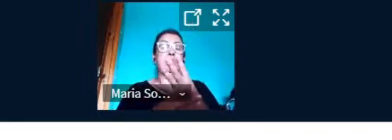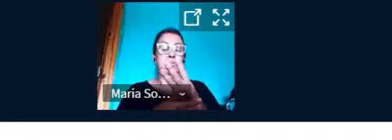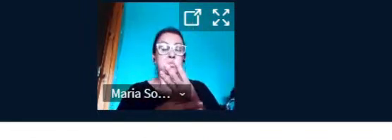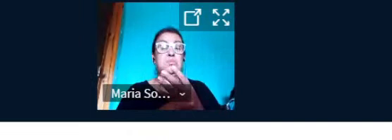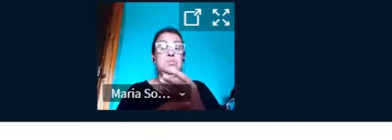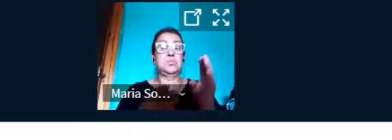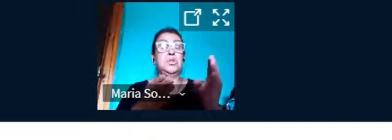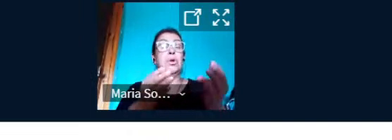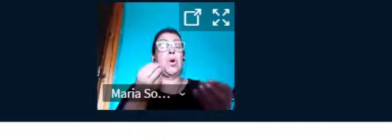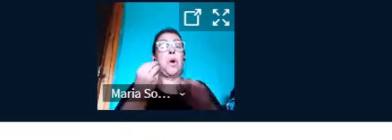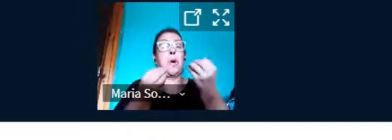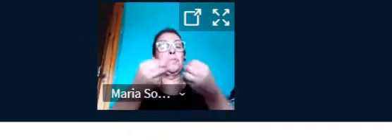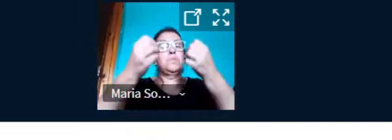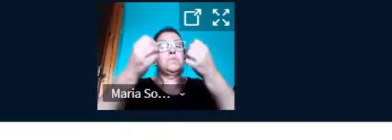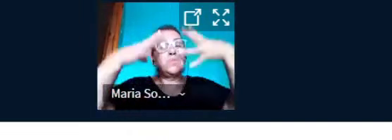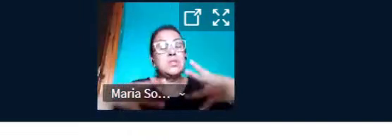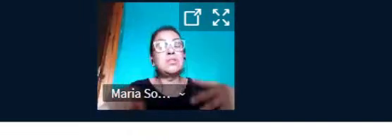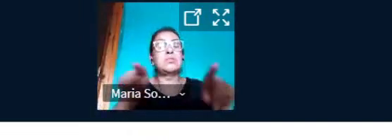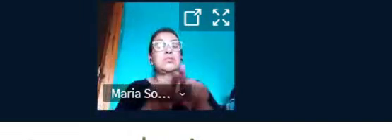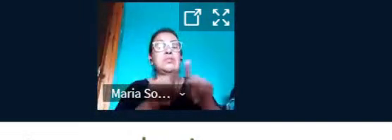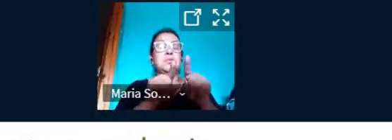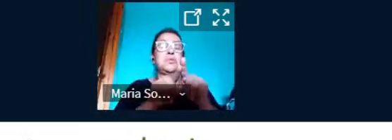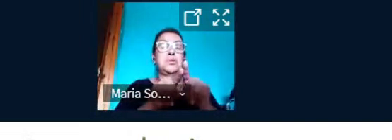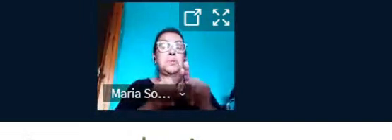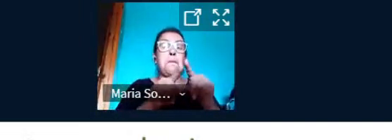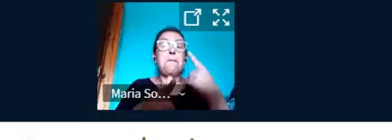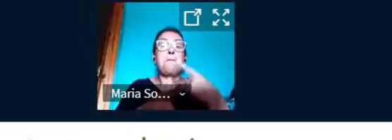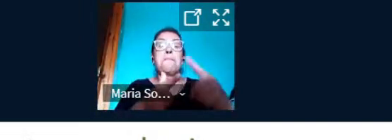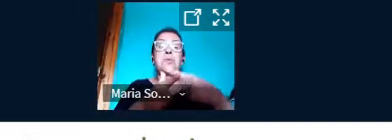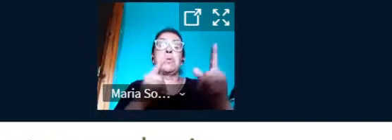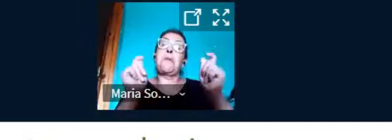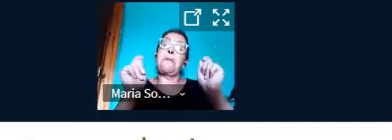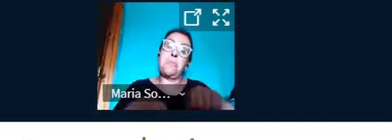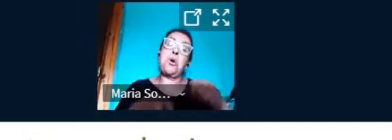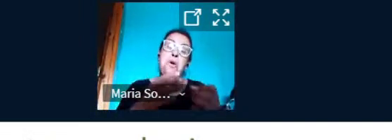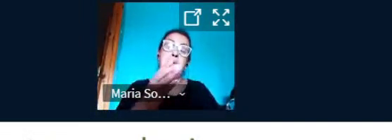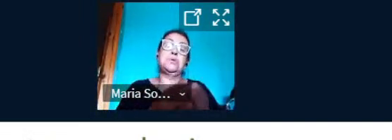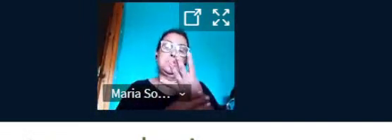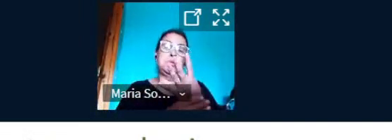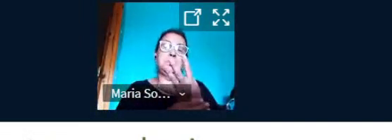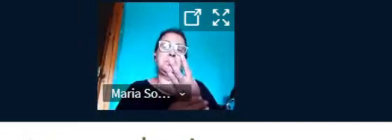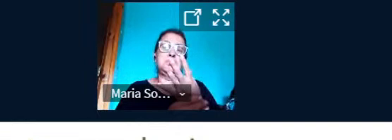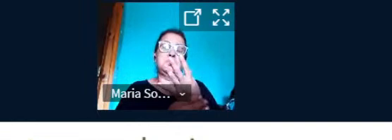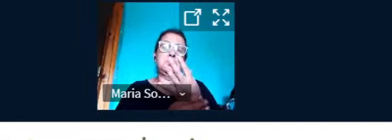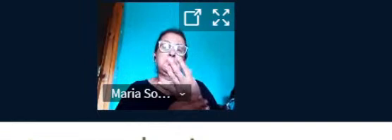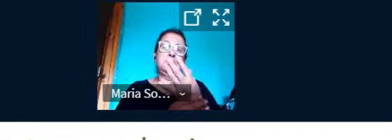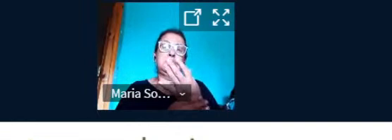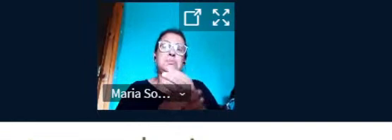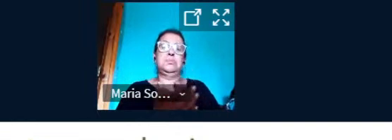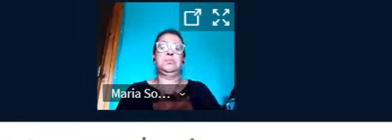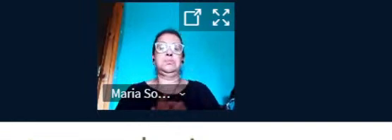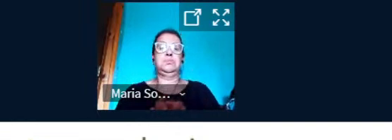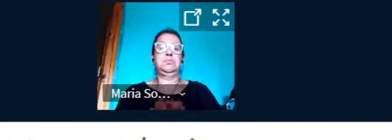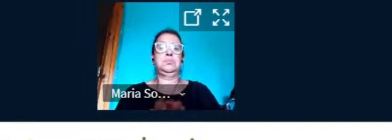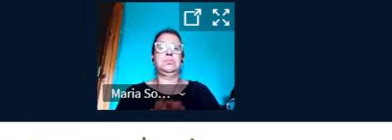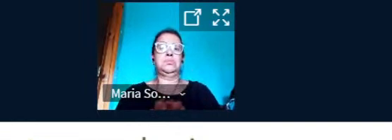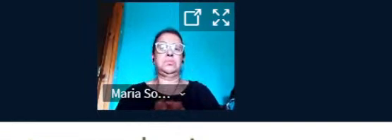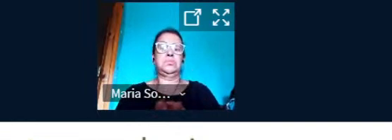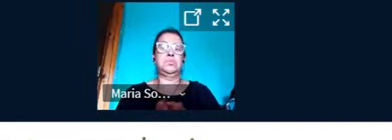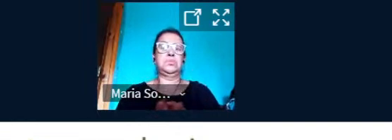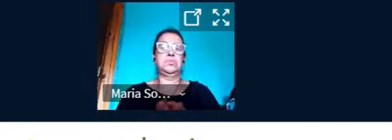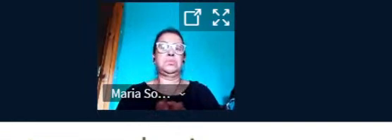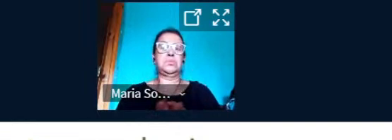que podem acontecer com o AutoCAD. Para ir além dos alunos do IFRS, nós também